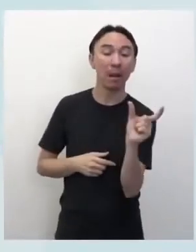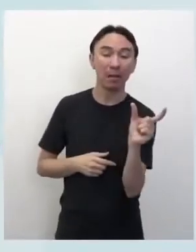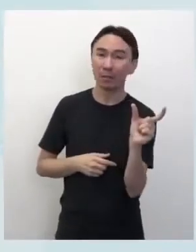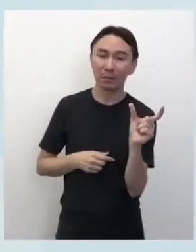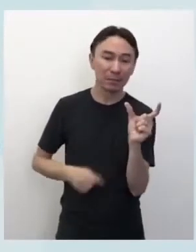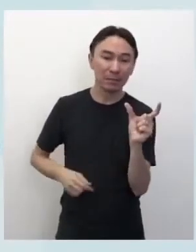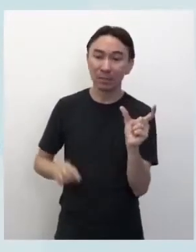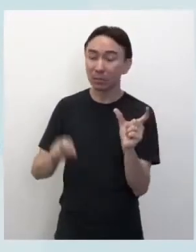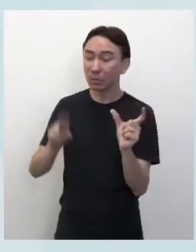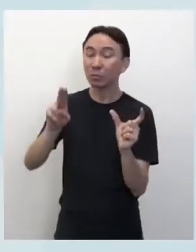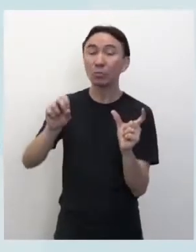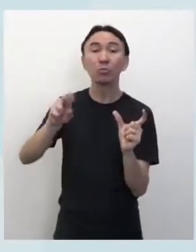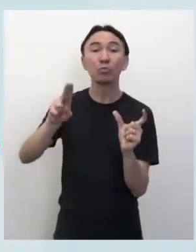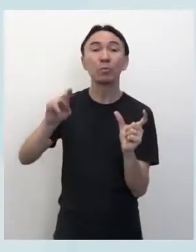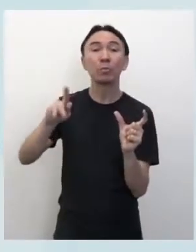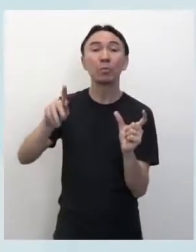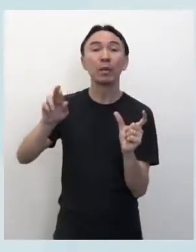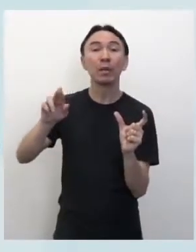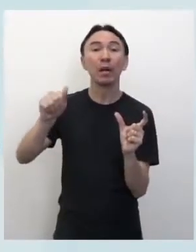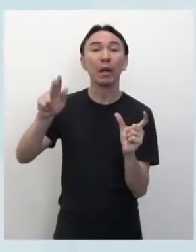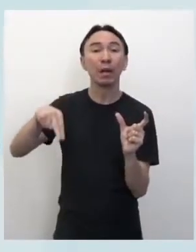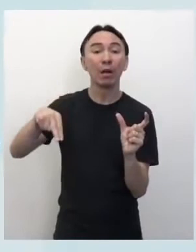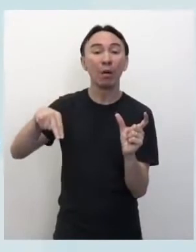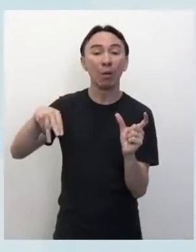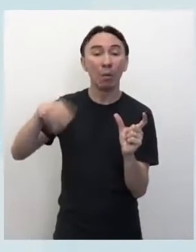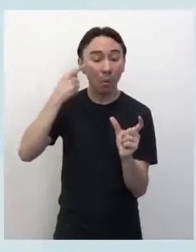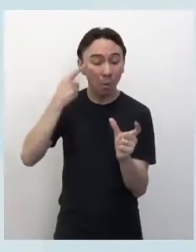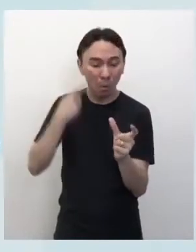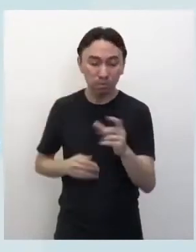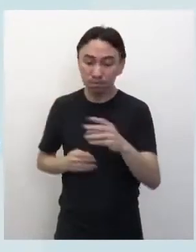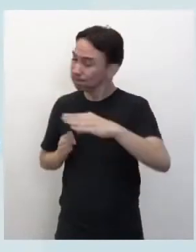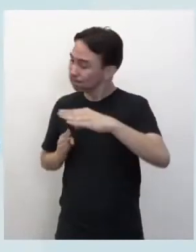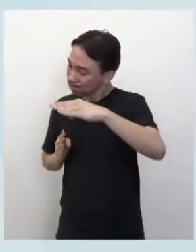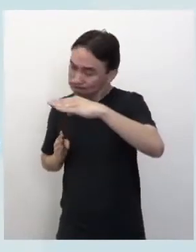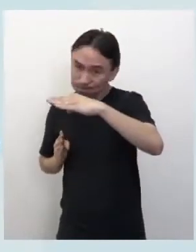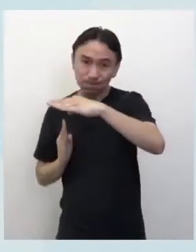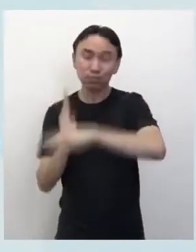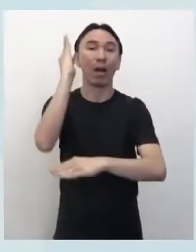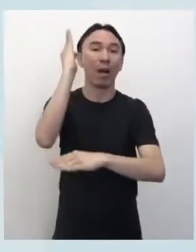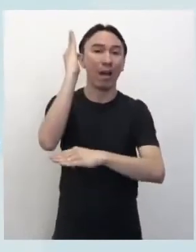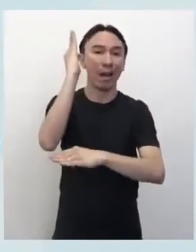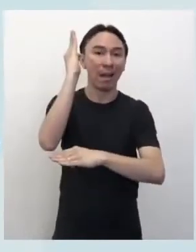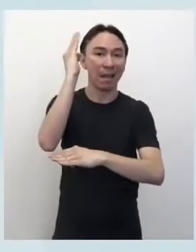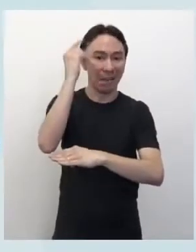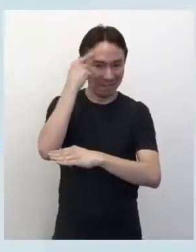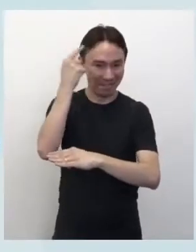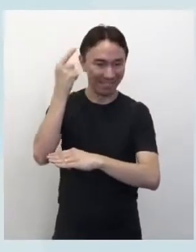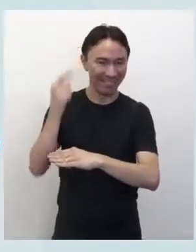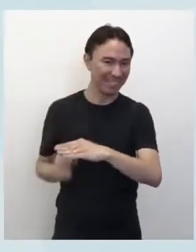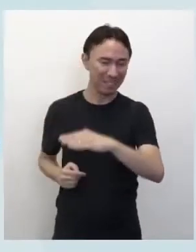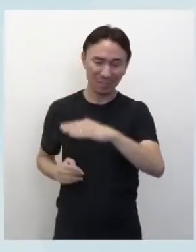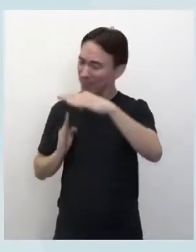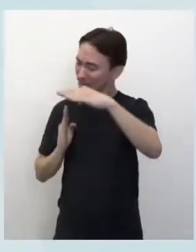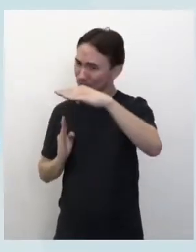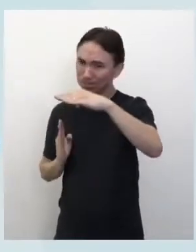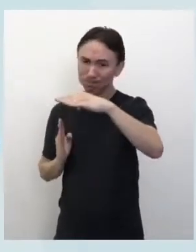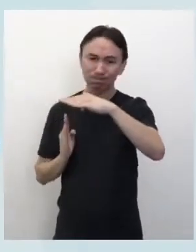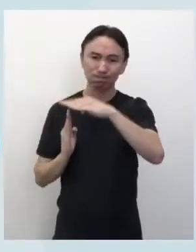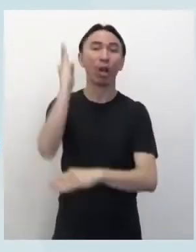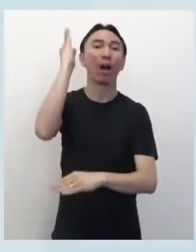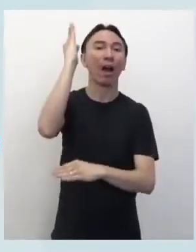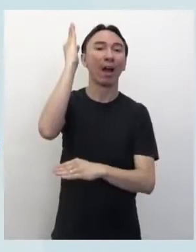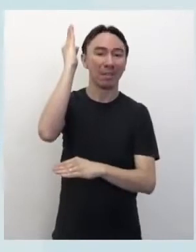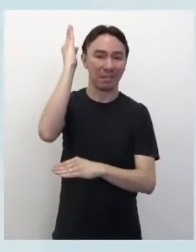elas foram além, muito mais. Então, no isolamento, ararinhas, azuis, superam. Então, elas fizeram muito